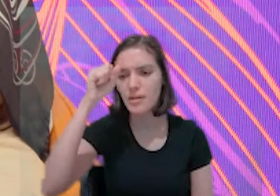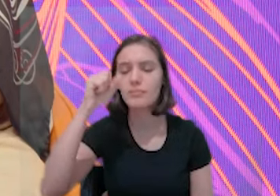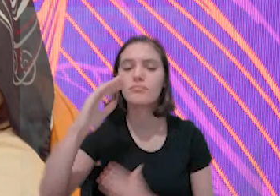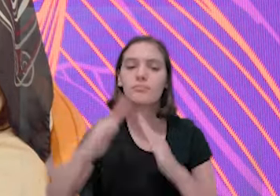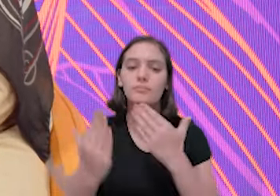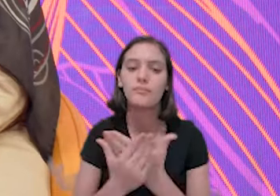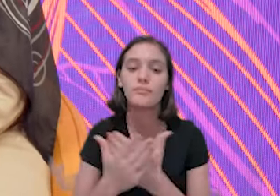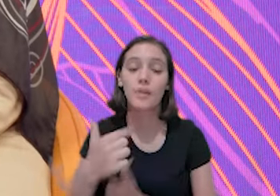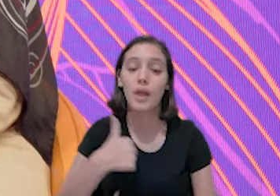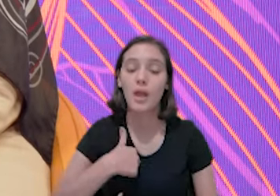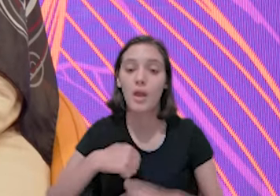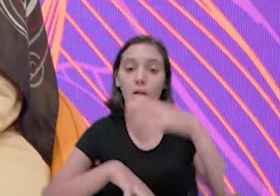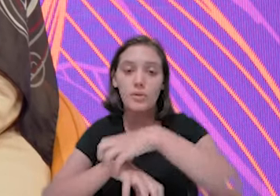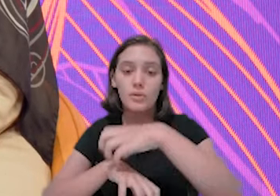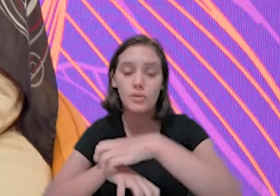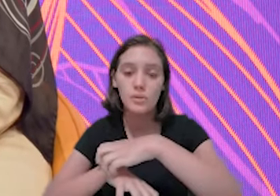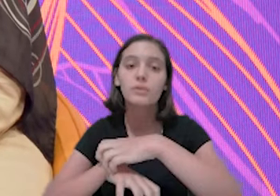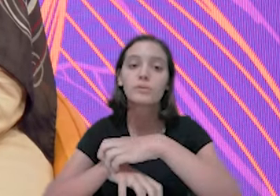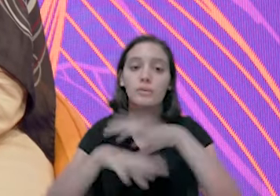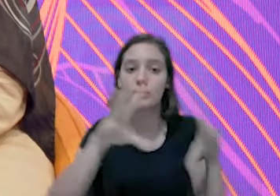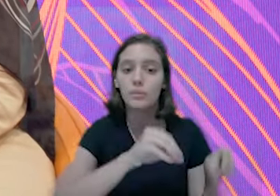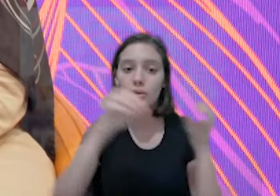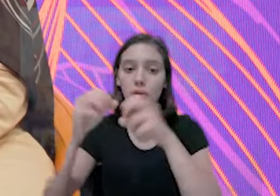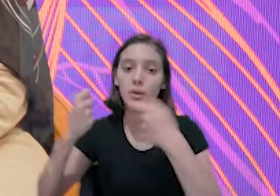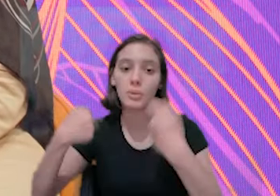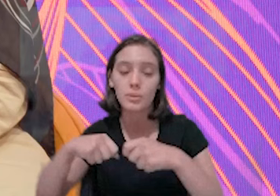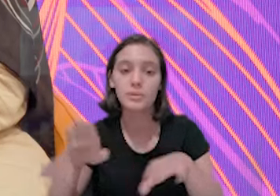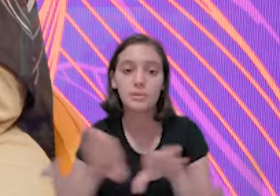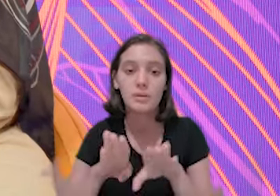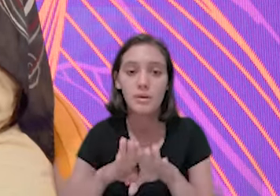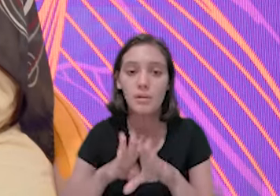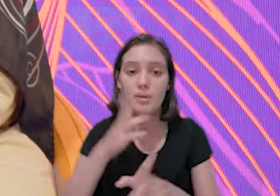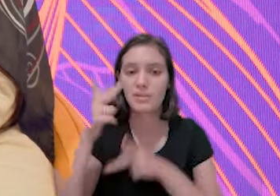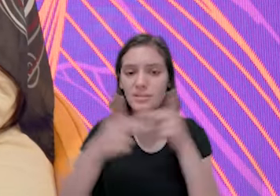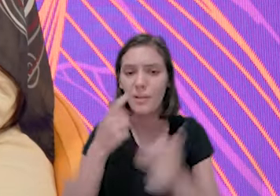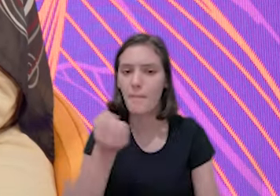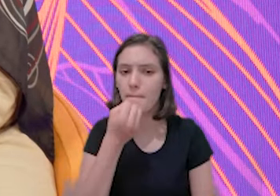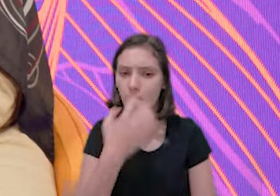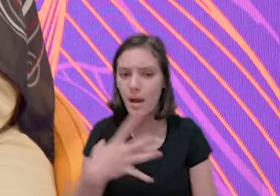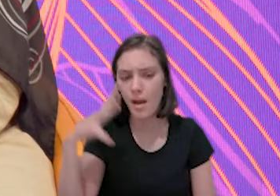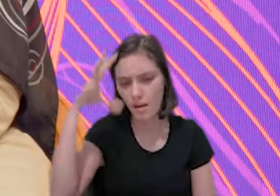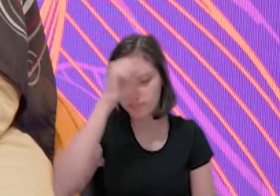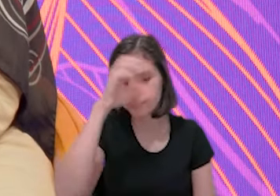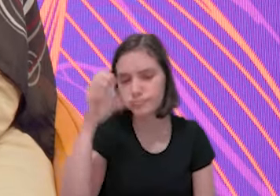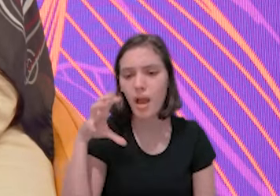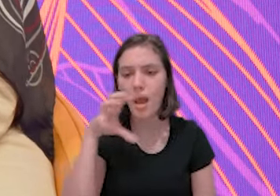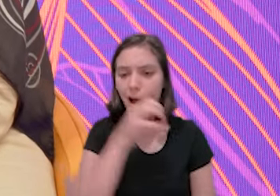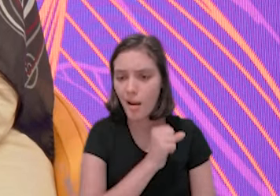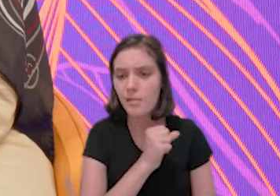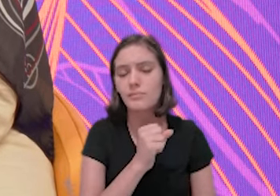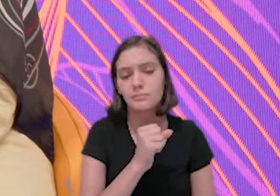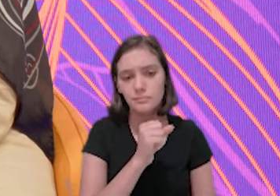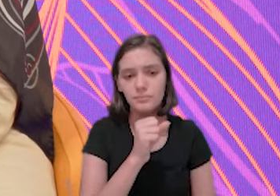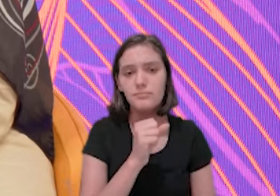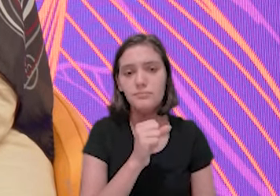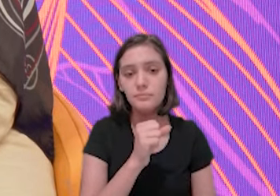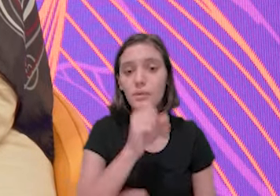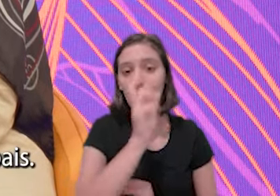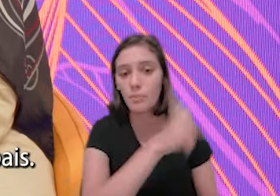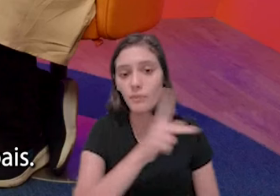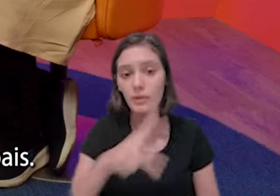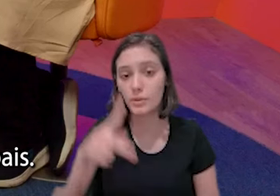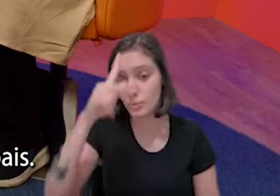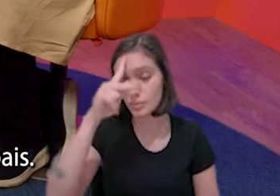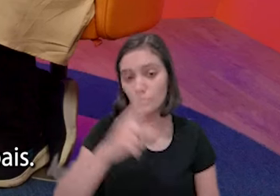Eles aprendem na escola, mas o Centro de Imigrante me fala que precisa, eles também, mas eles aprendem rápido, né?